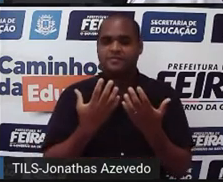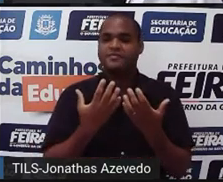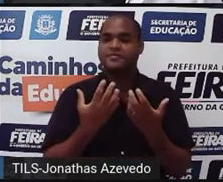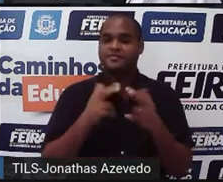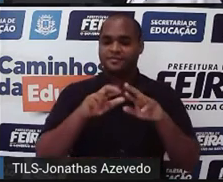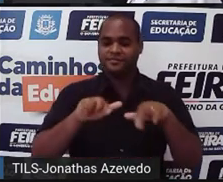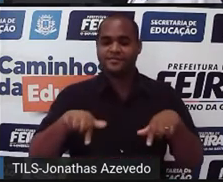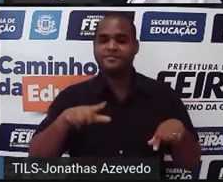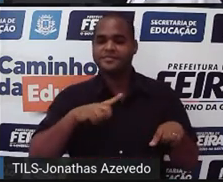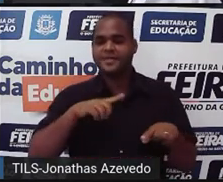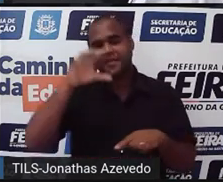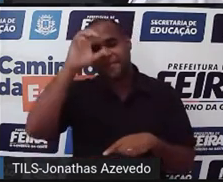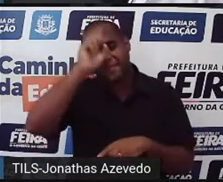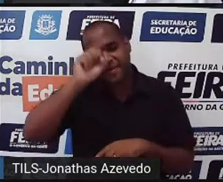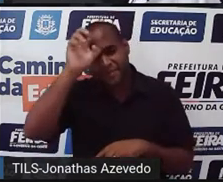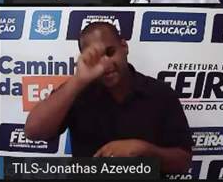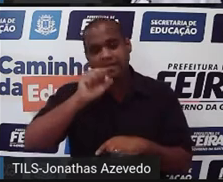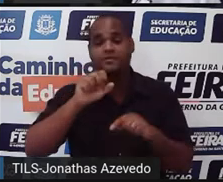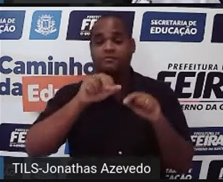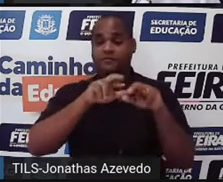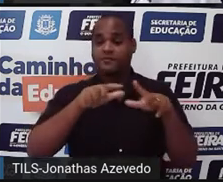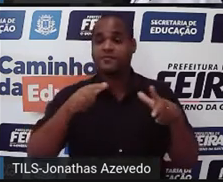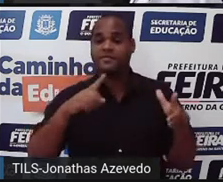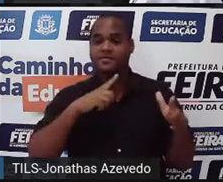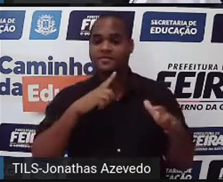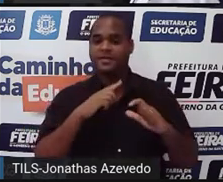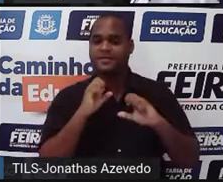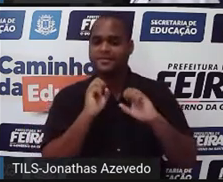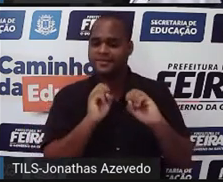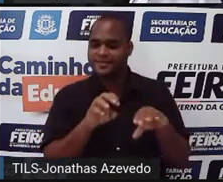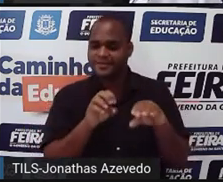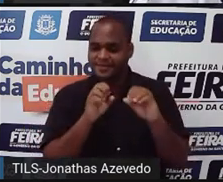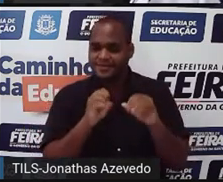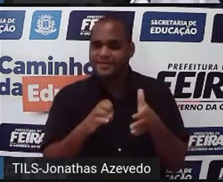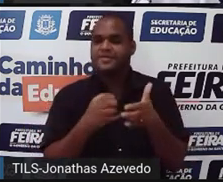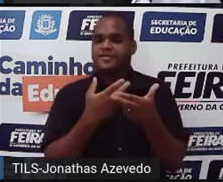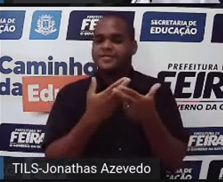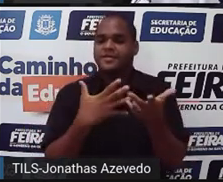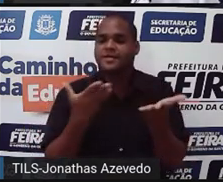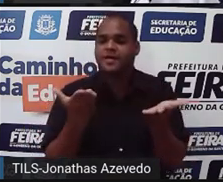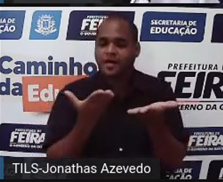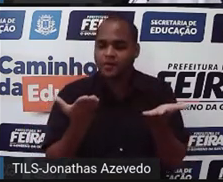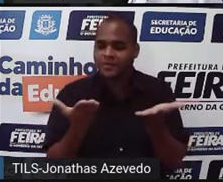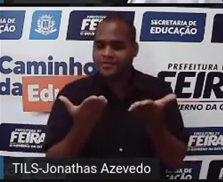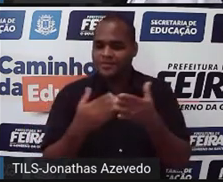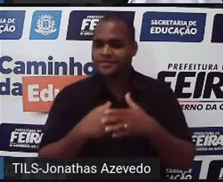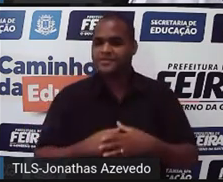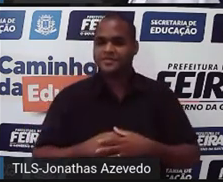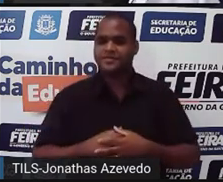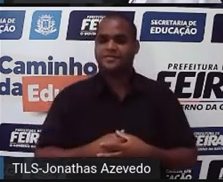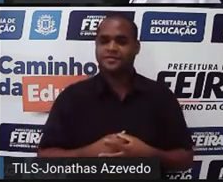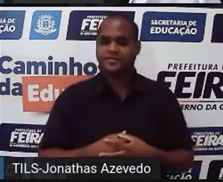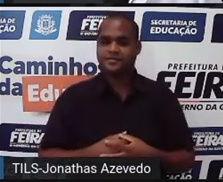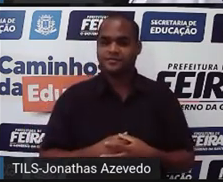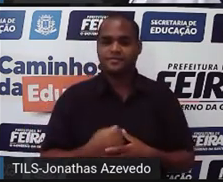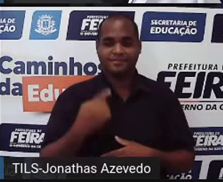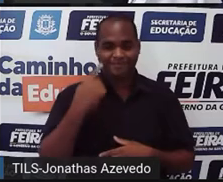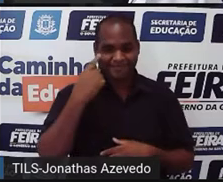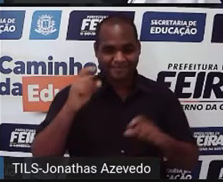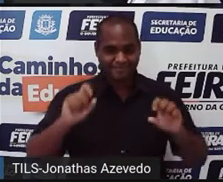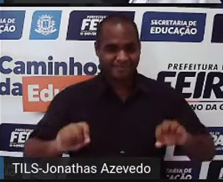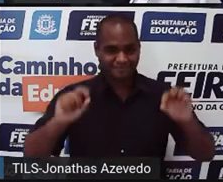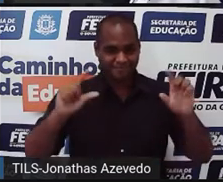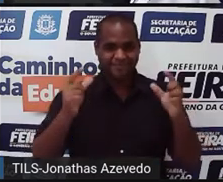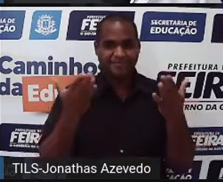tem para aprender nessa aula de aqui e agora? Pois é, tá ali na tela, né?